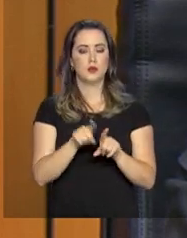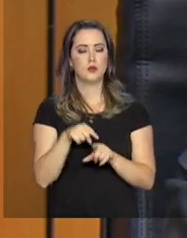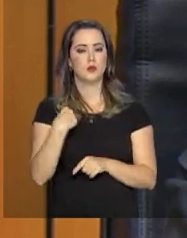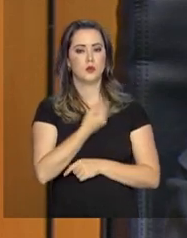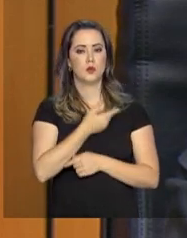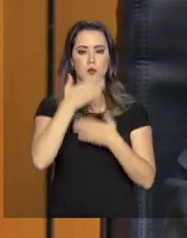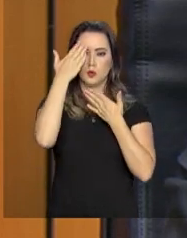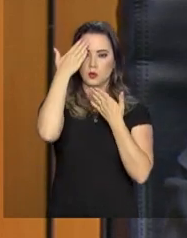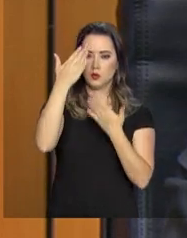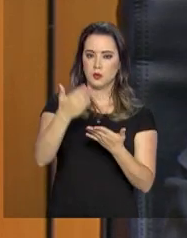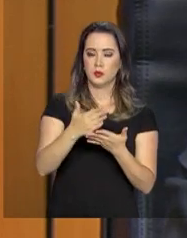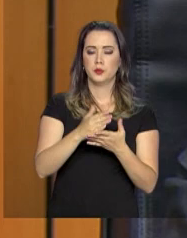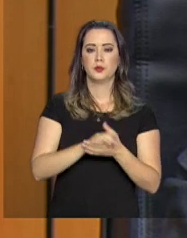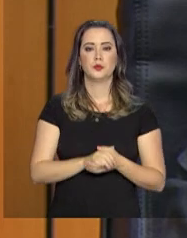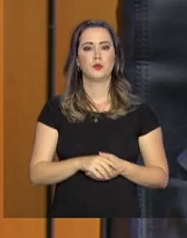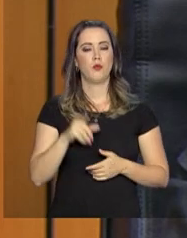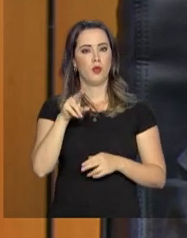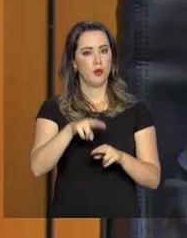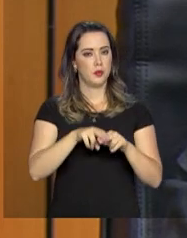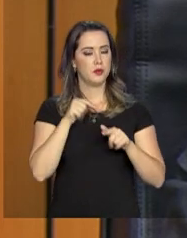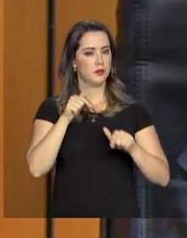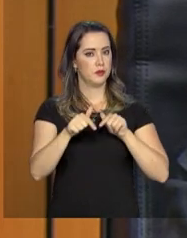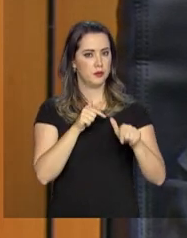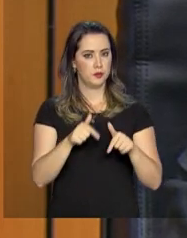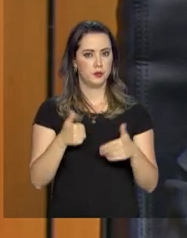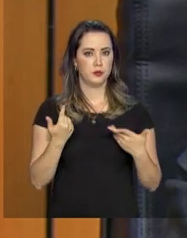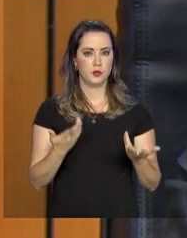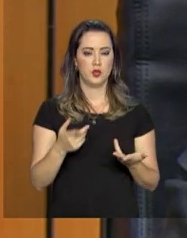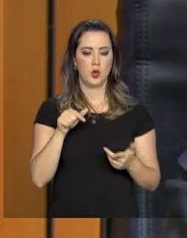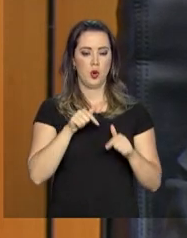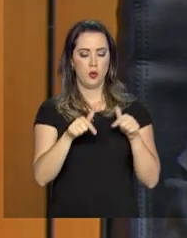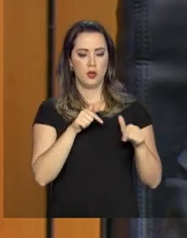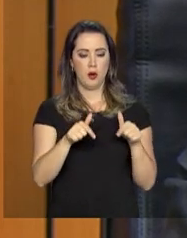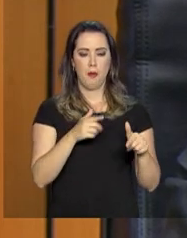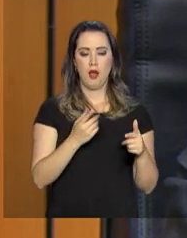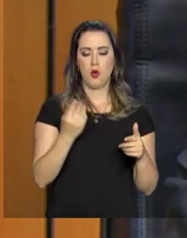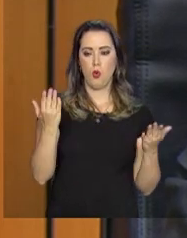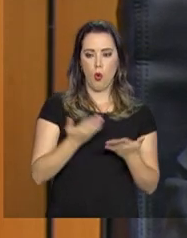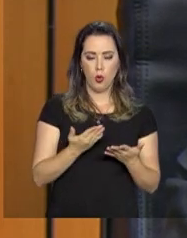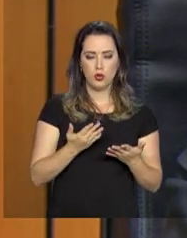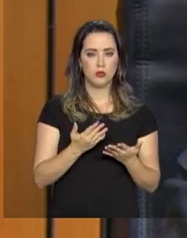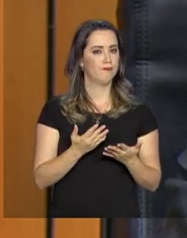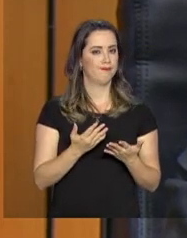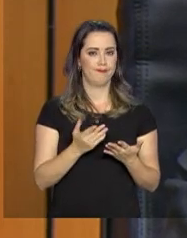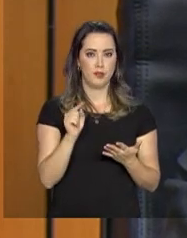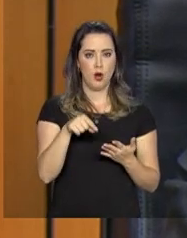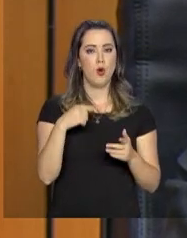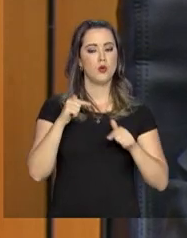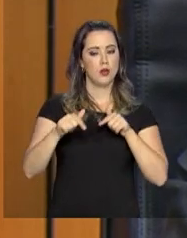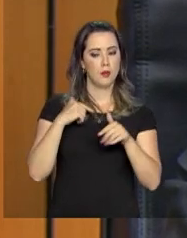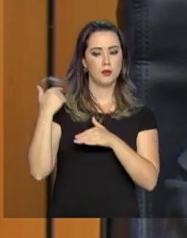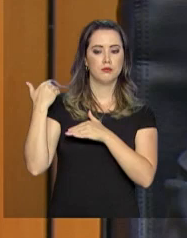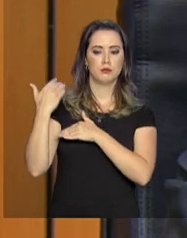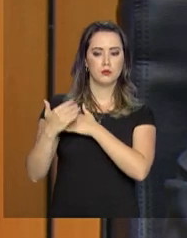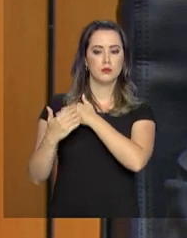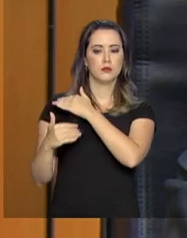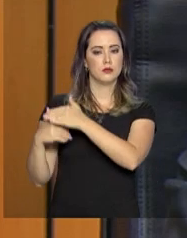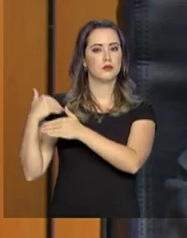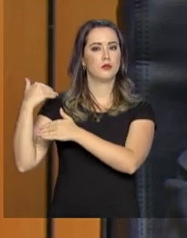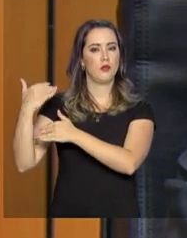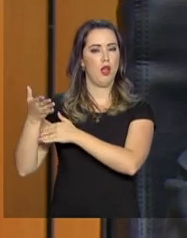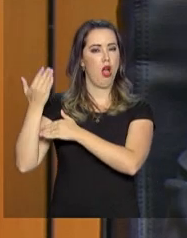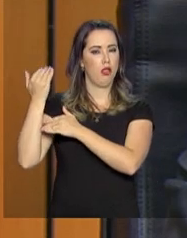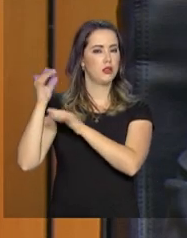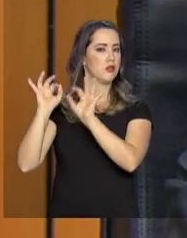o nosso agradecimento por esse trabalho, que não é um trabalho que acontece hoje. Ele se dá no dia de hoje, mas ele foi